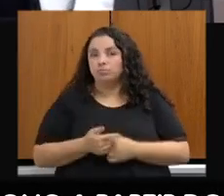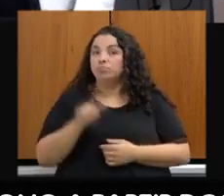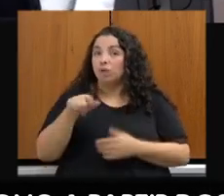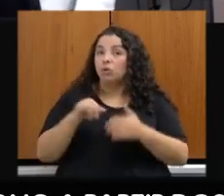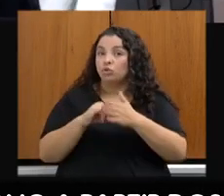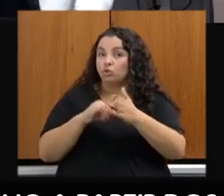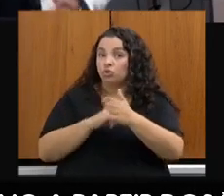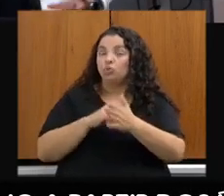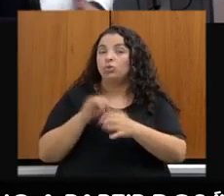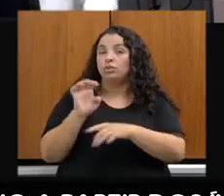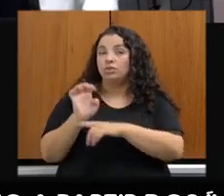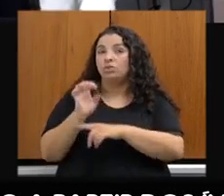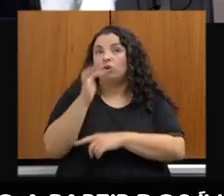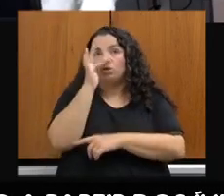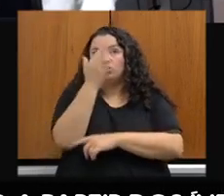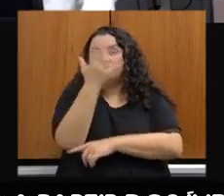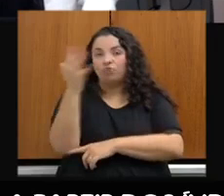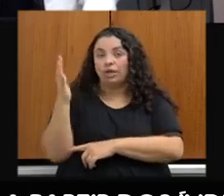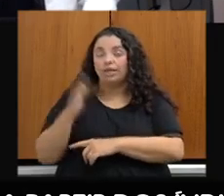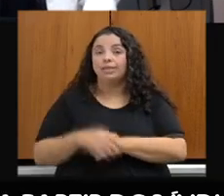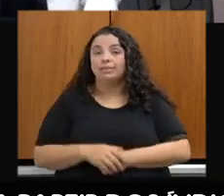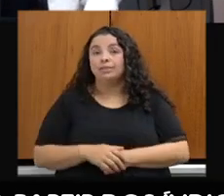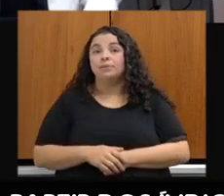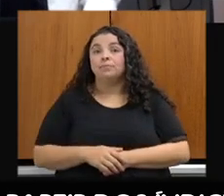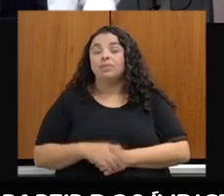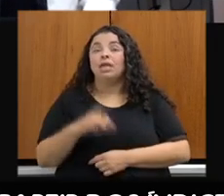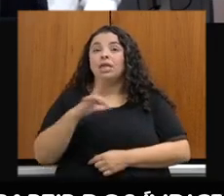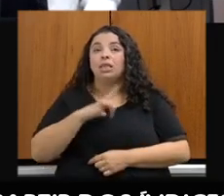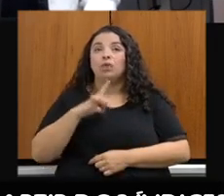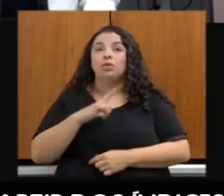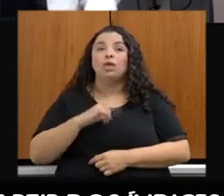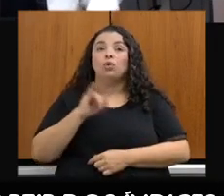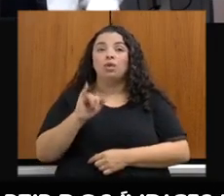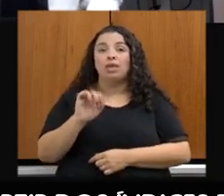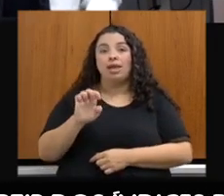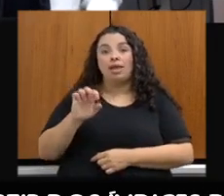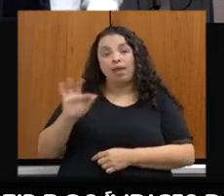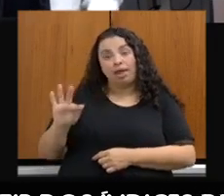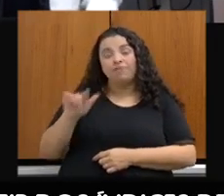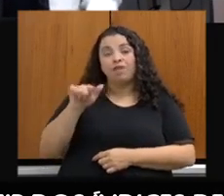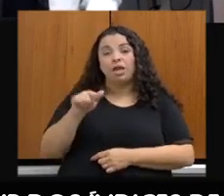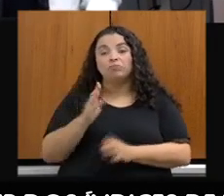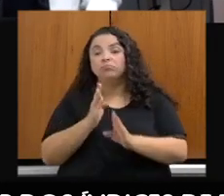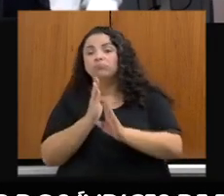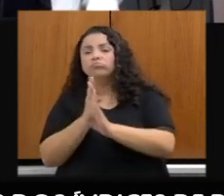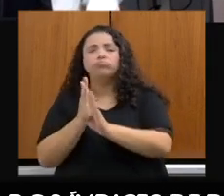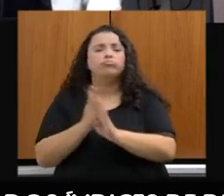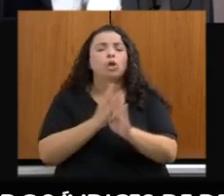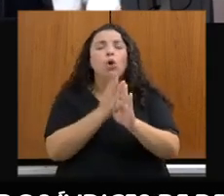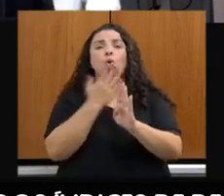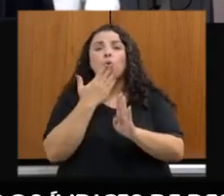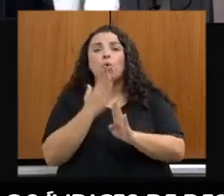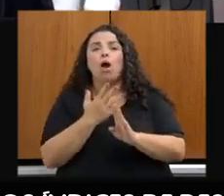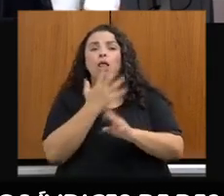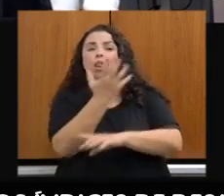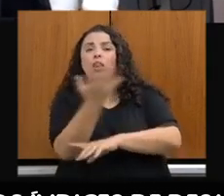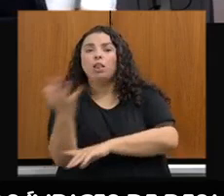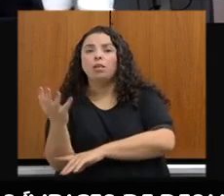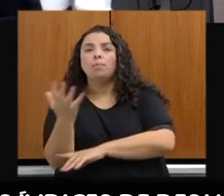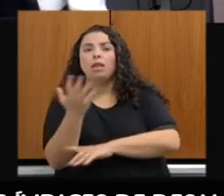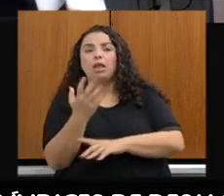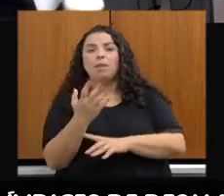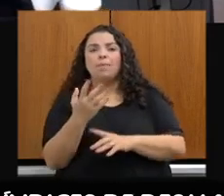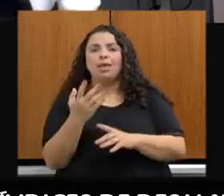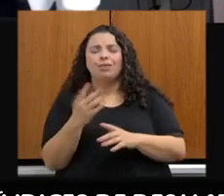momento onde, por favor, pode passar, onde o IEF faz a detecção das áreas de desmatamento irregular através de imagens de